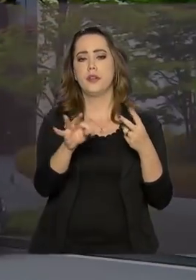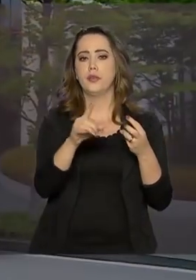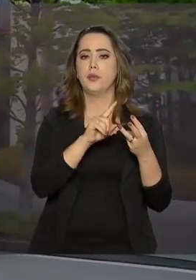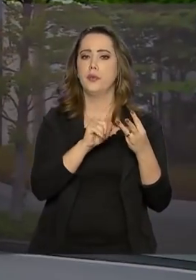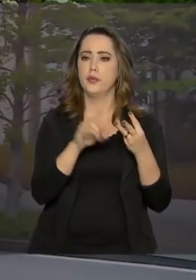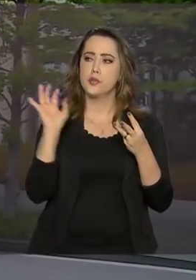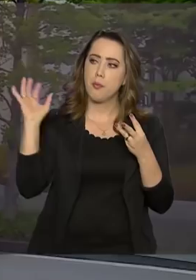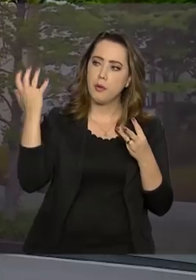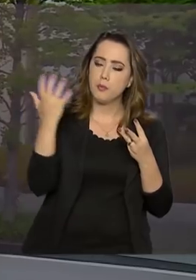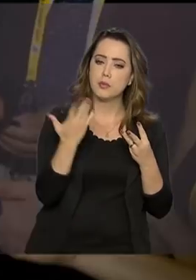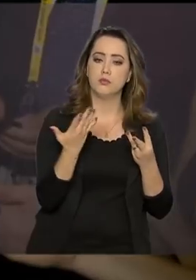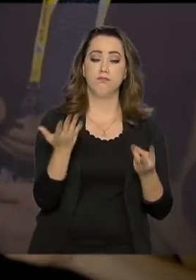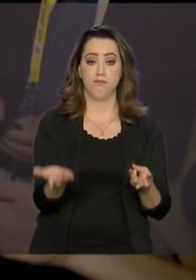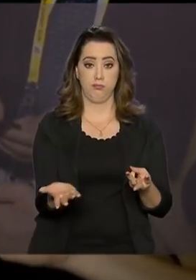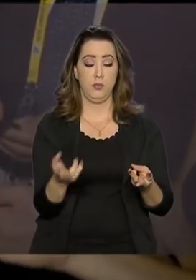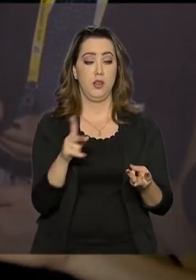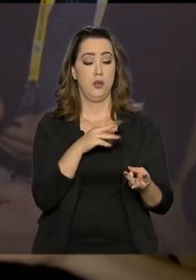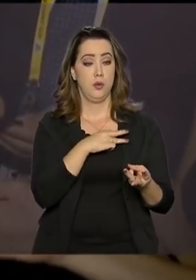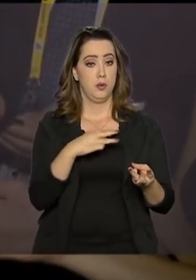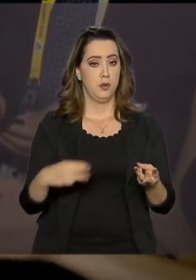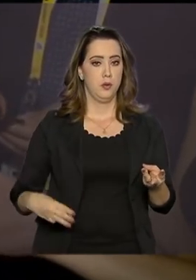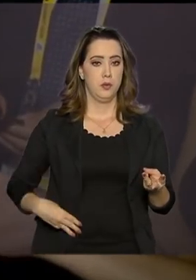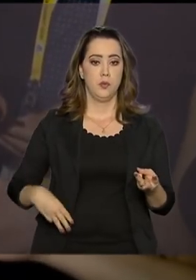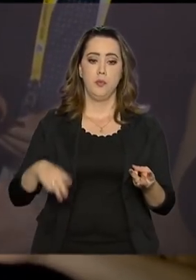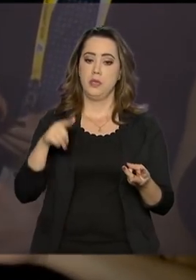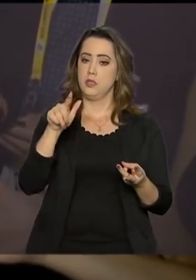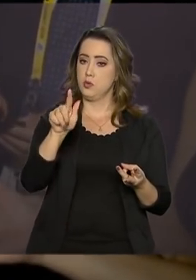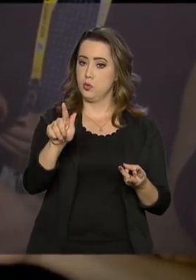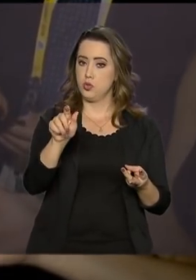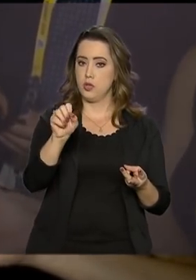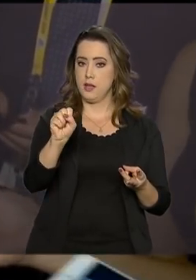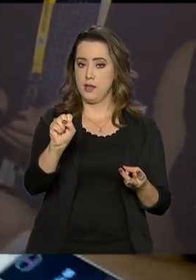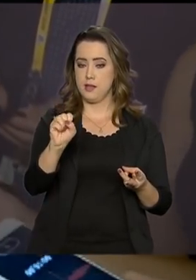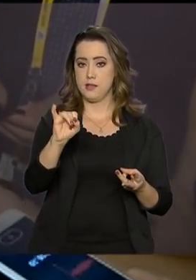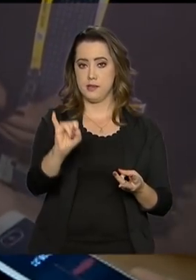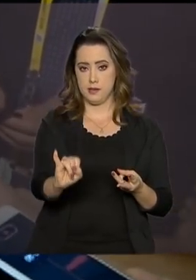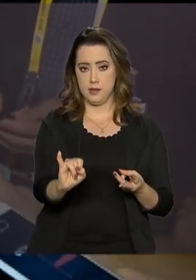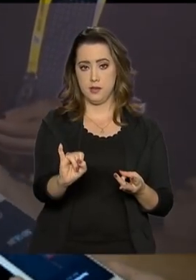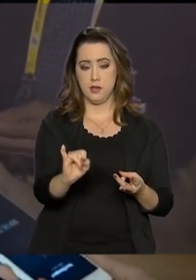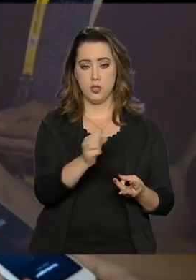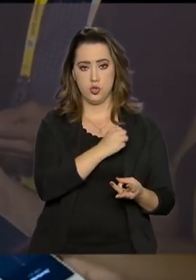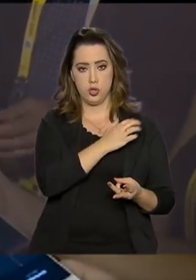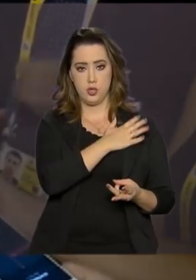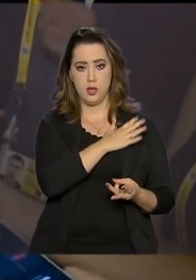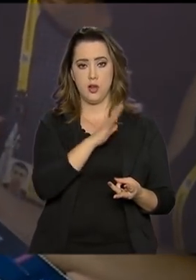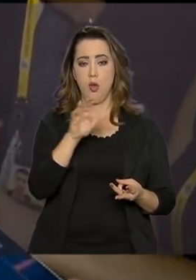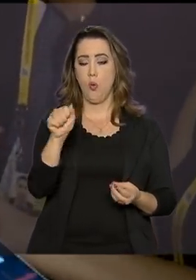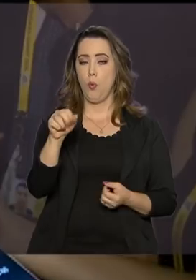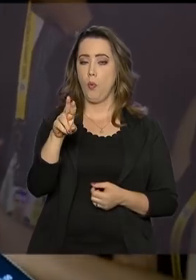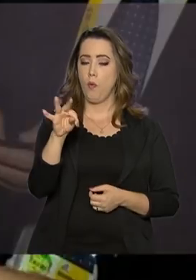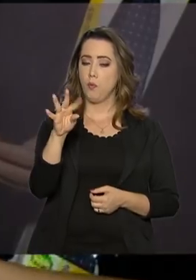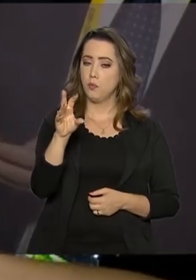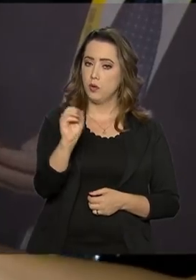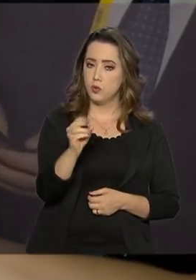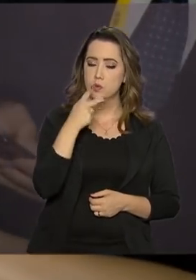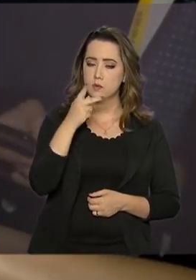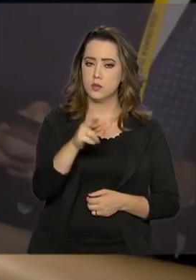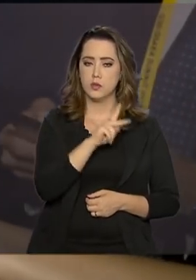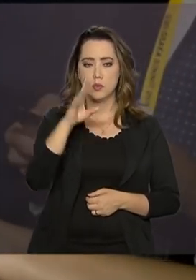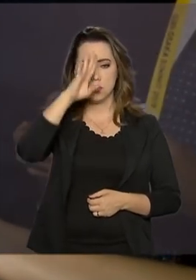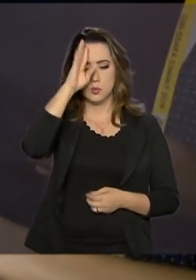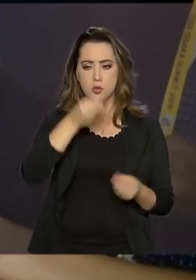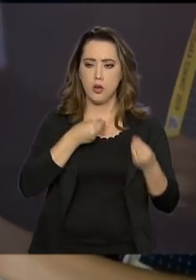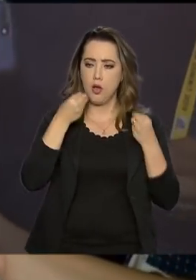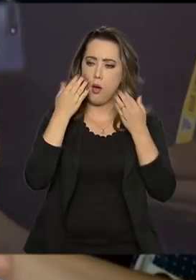e meio ambiente. Segundo o ministro do GSI, general Augusto Heleno, o presidente deve levar ao encontro uma